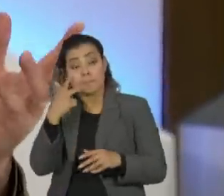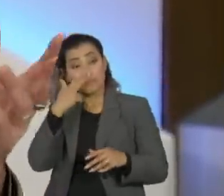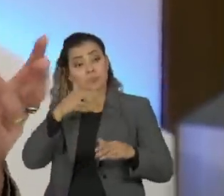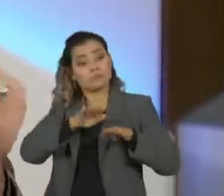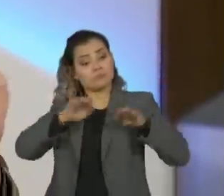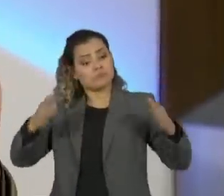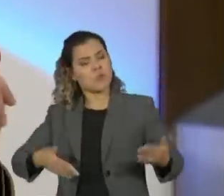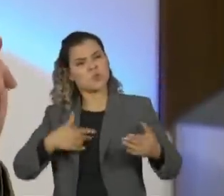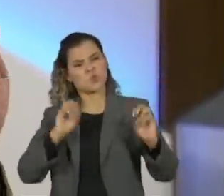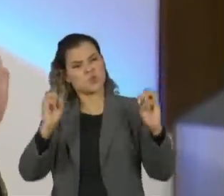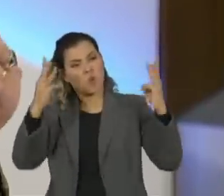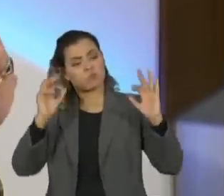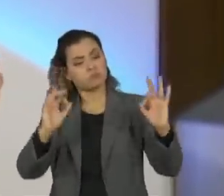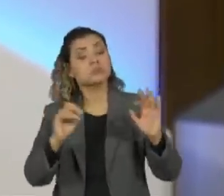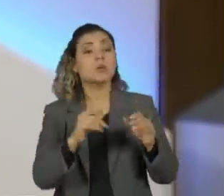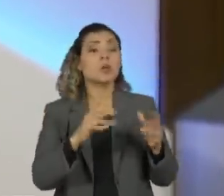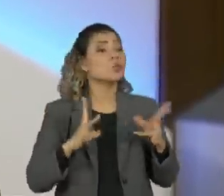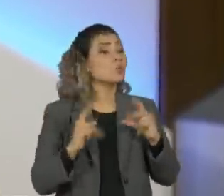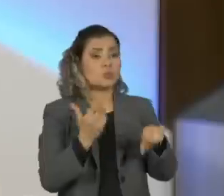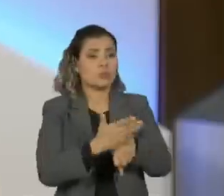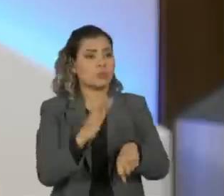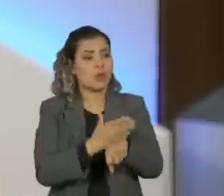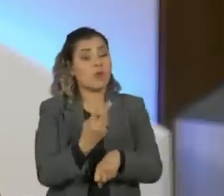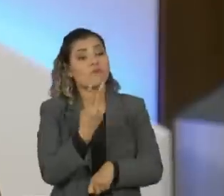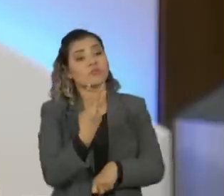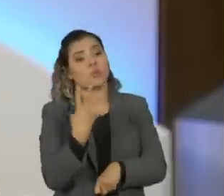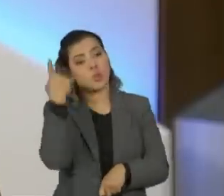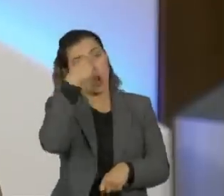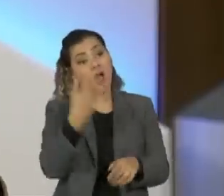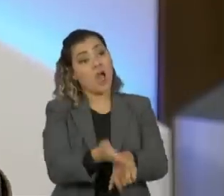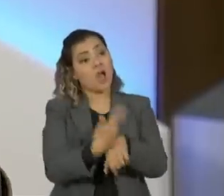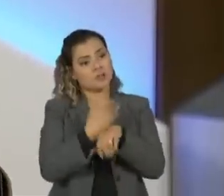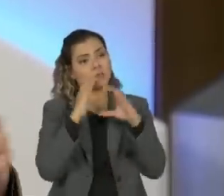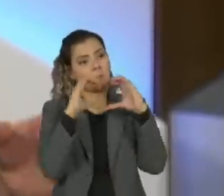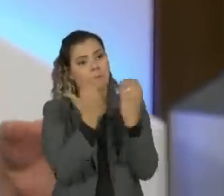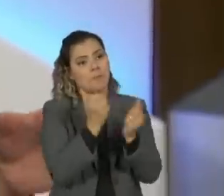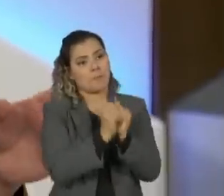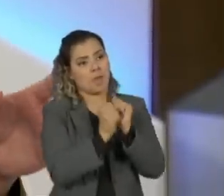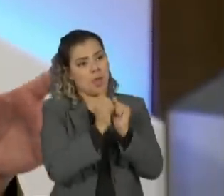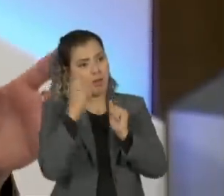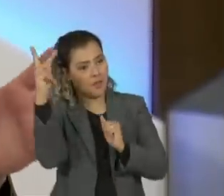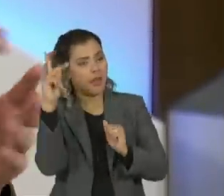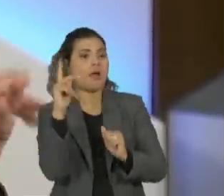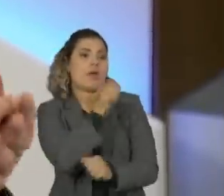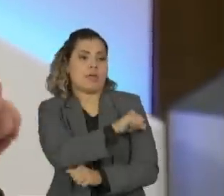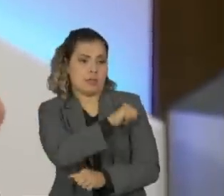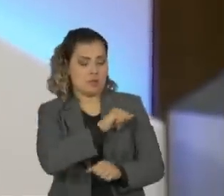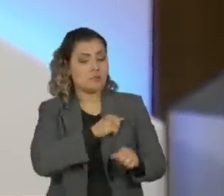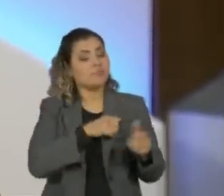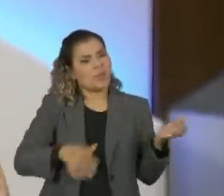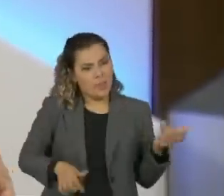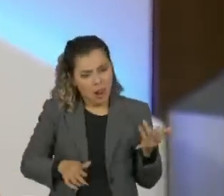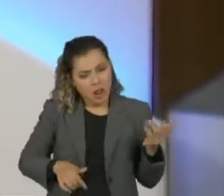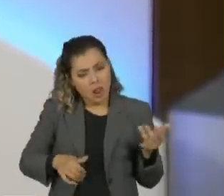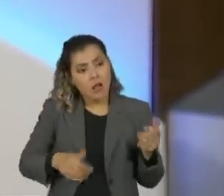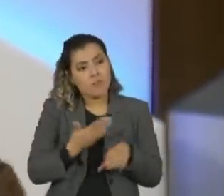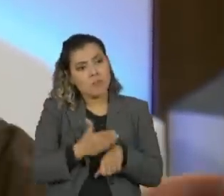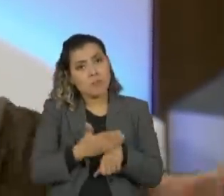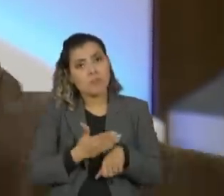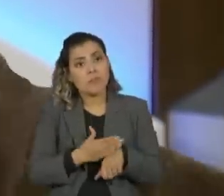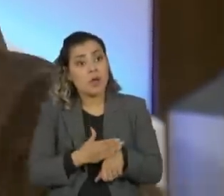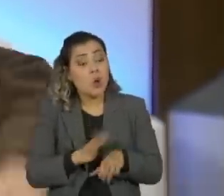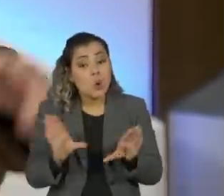Aconteceu o seguinte, eu passei o som 24 horas antes, lá no Maracanã, o pessoal, o pessoal, gringos, que